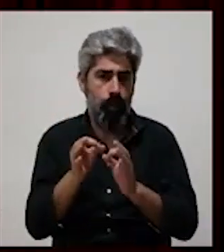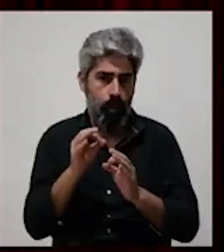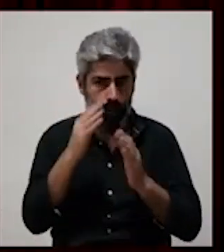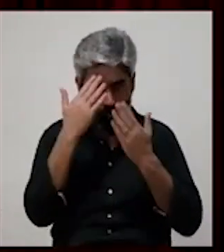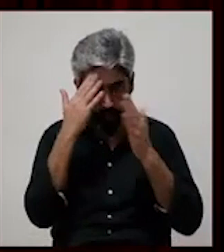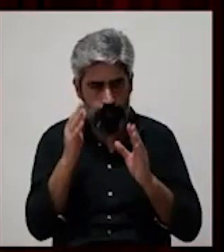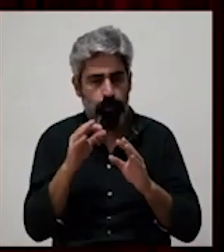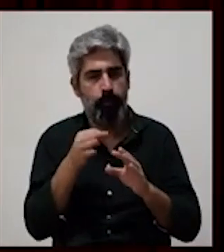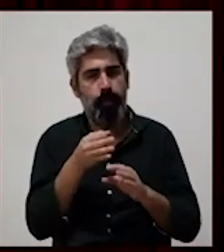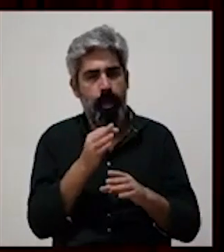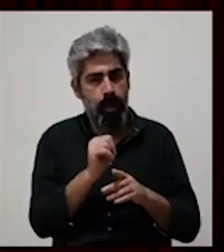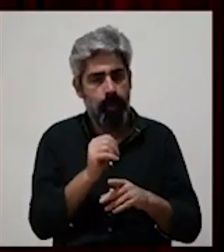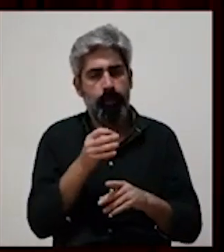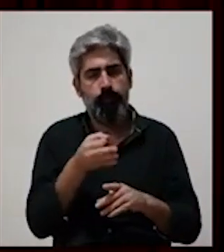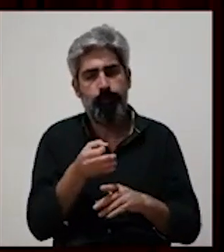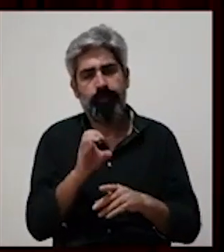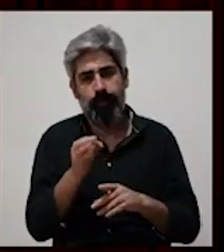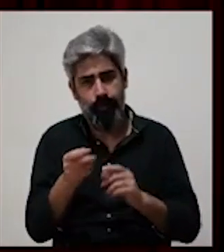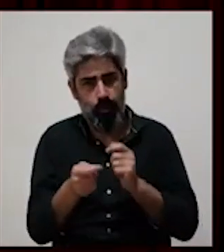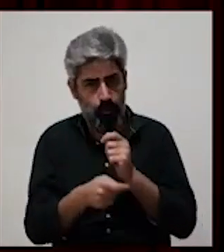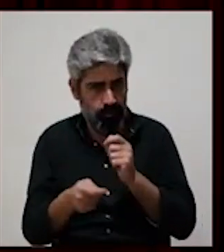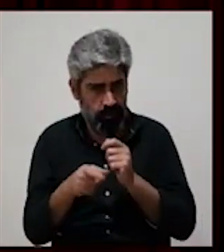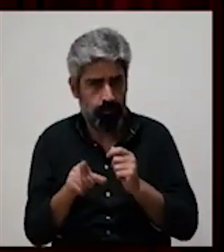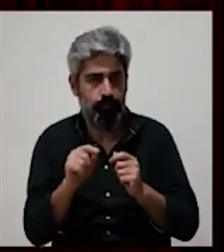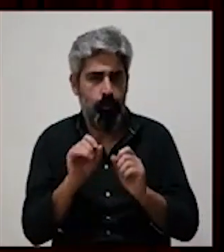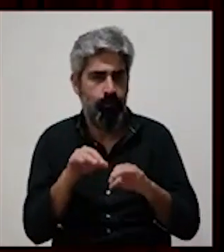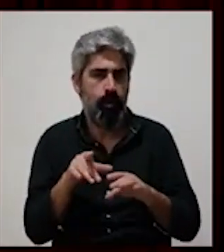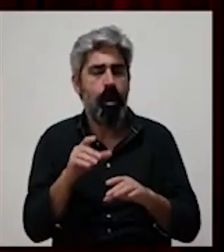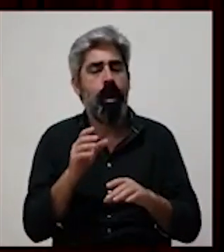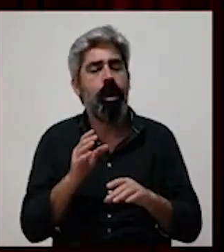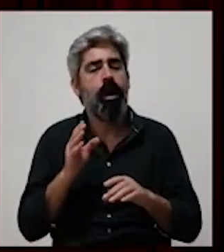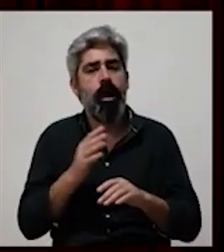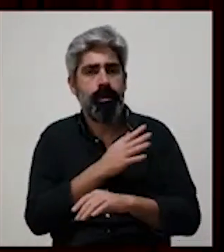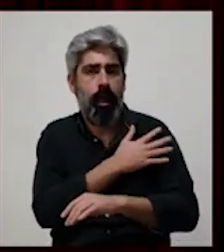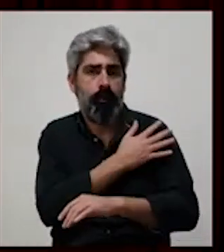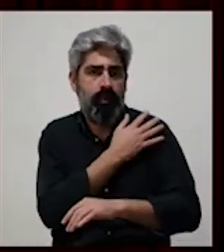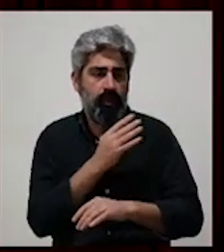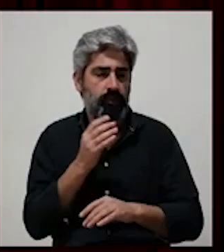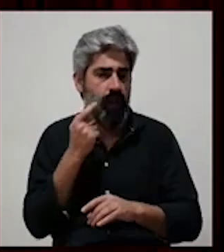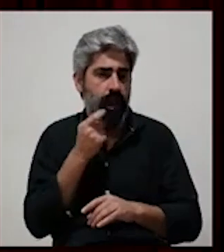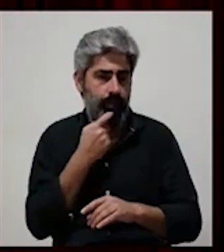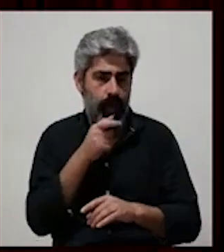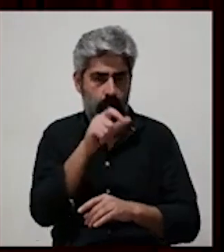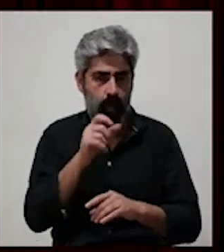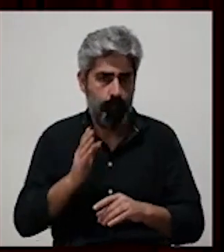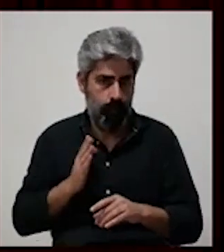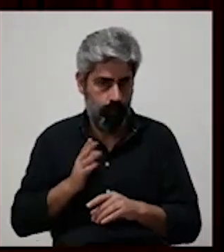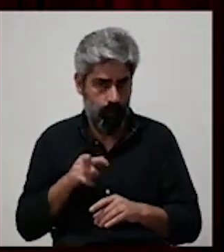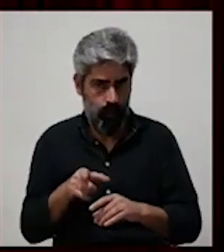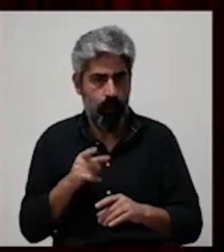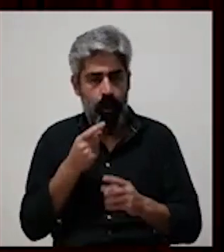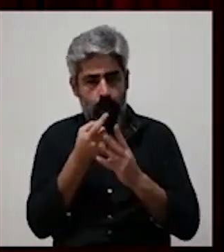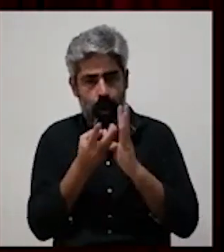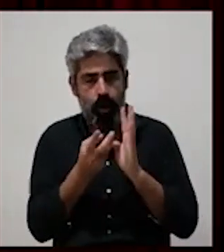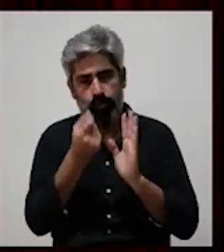Partido Comunista Português e, numa fase final, os capitães de Abril. Só para mencionar alguns dos intervenientes nesta